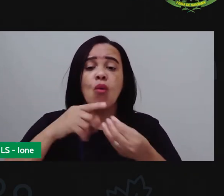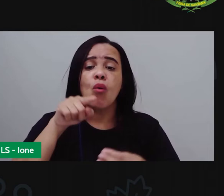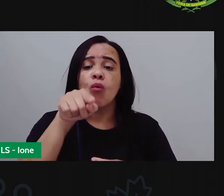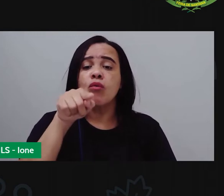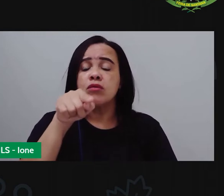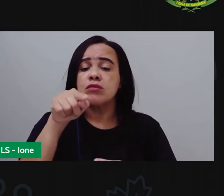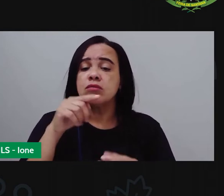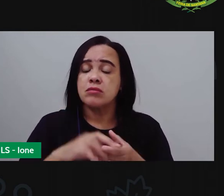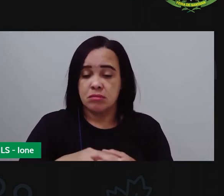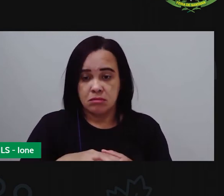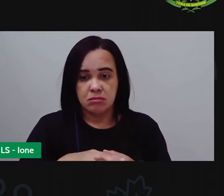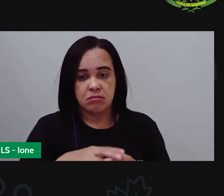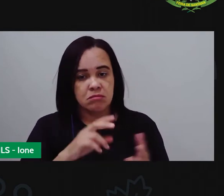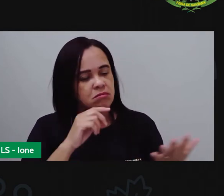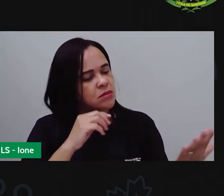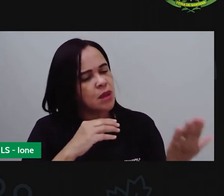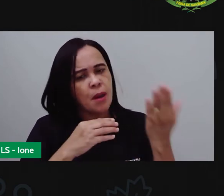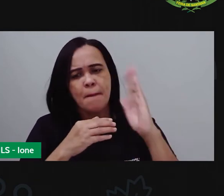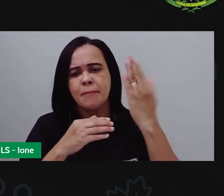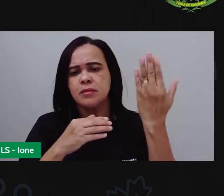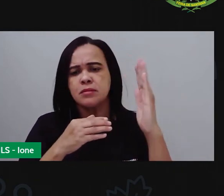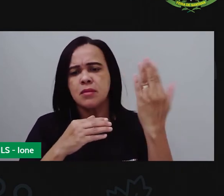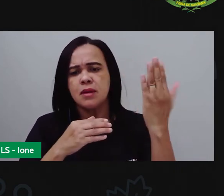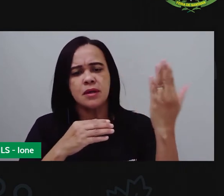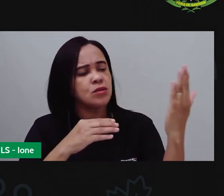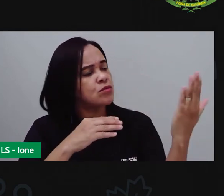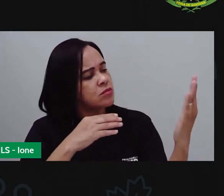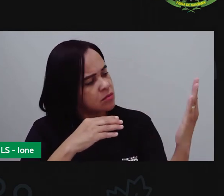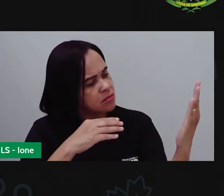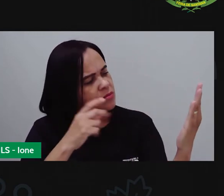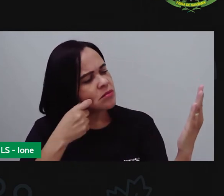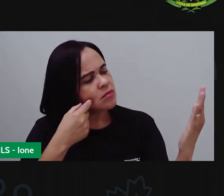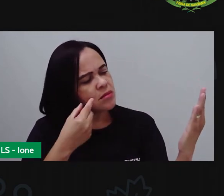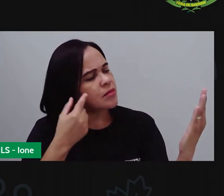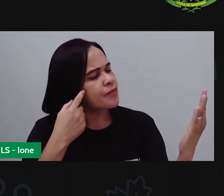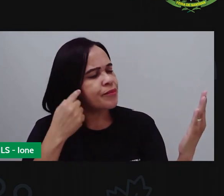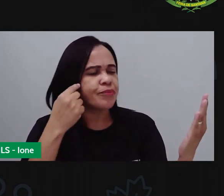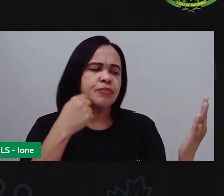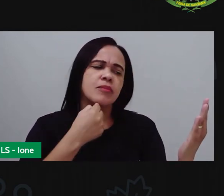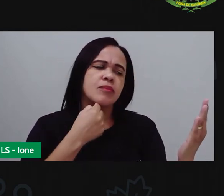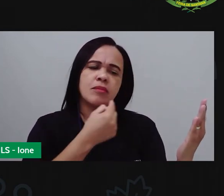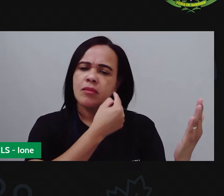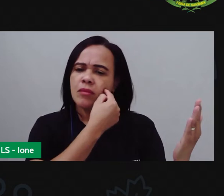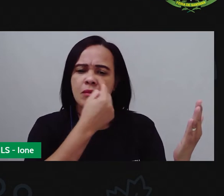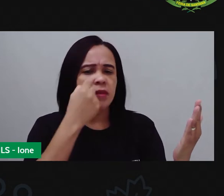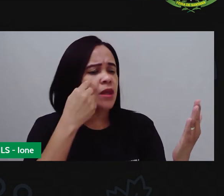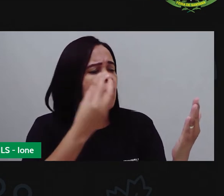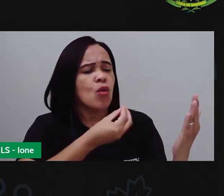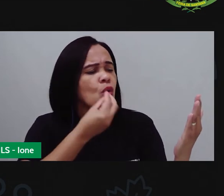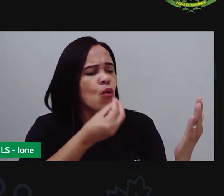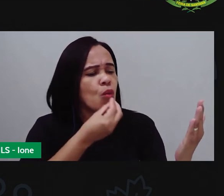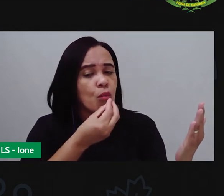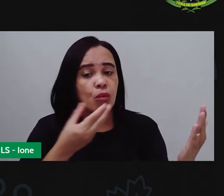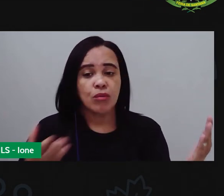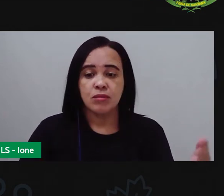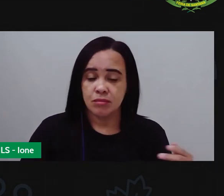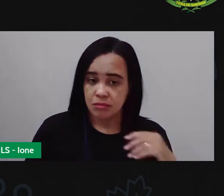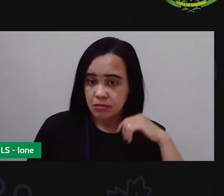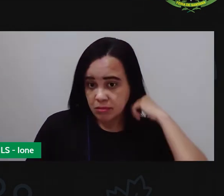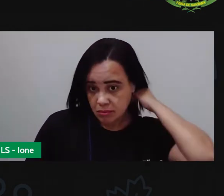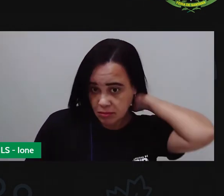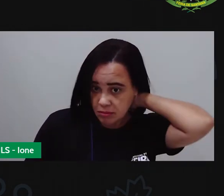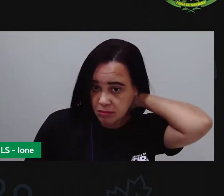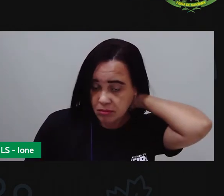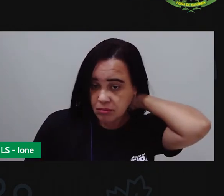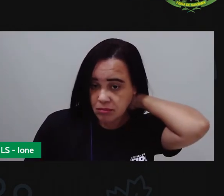Veja, tudo aí vai observando no espelho. Agora, eu tô aqui ao lado